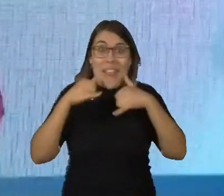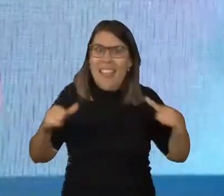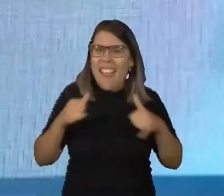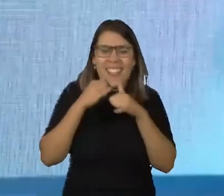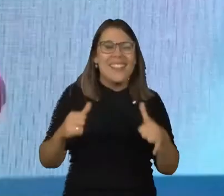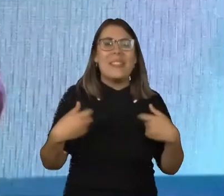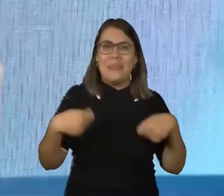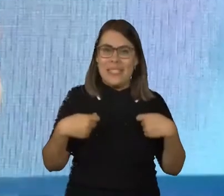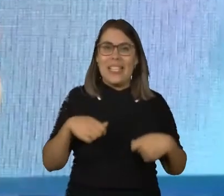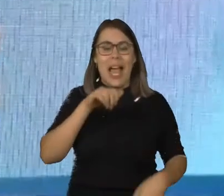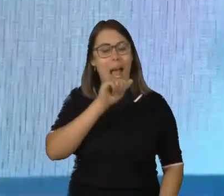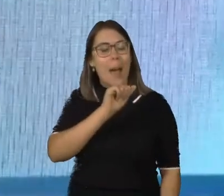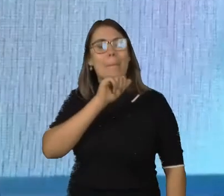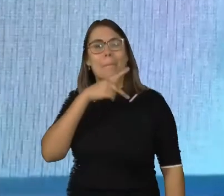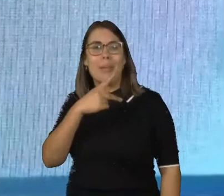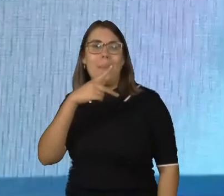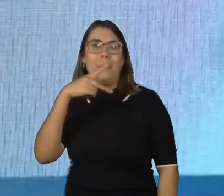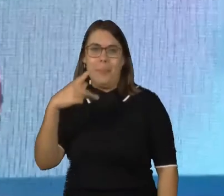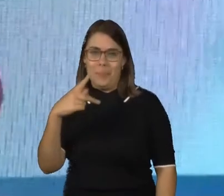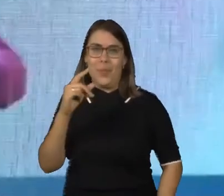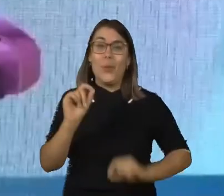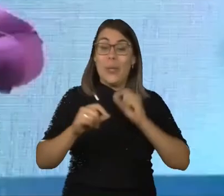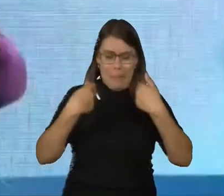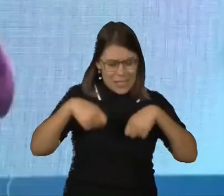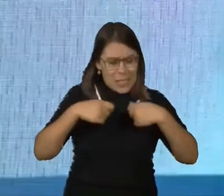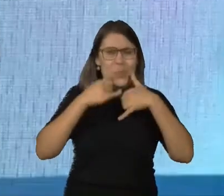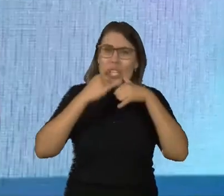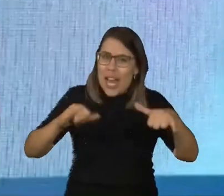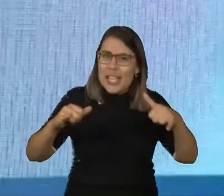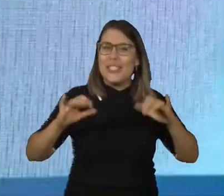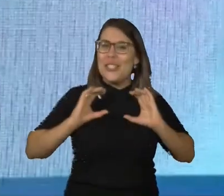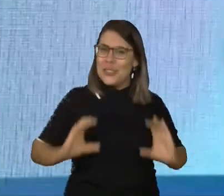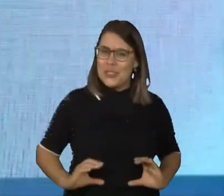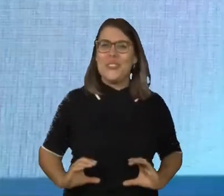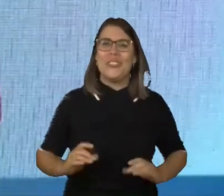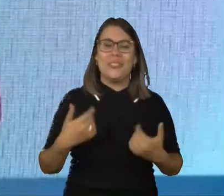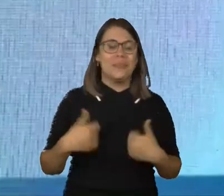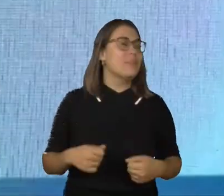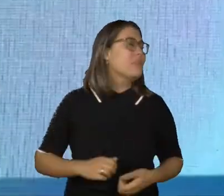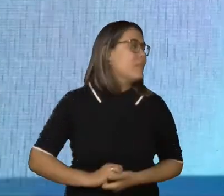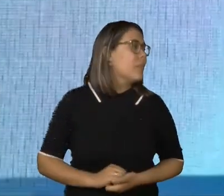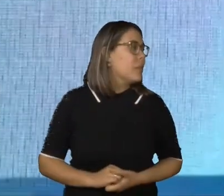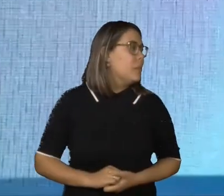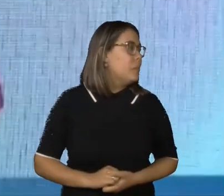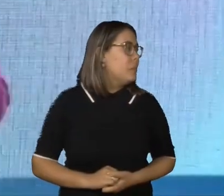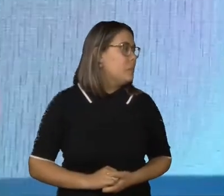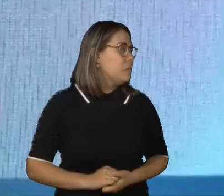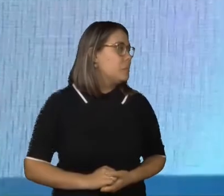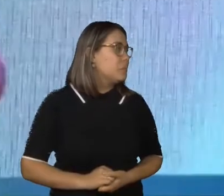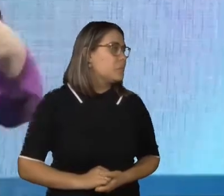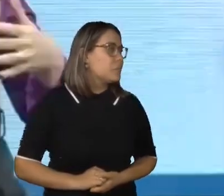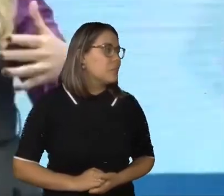se chama ATP. É a nossa energia que nós precisamos, né? Não é dólar. Então, por favor. Eu vou